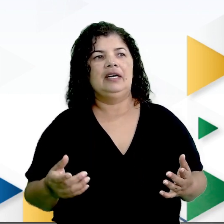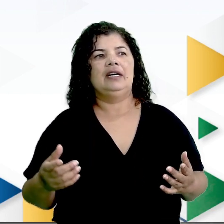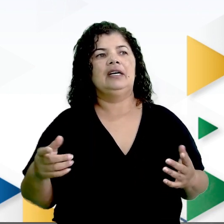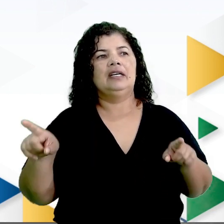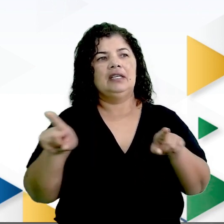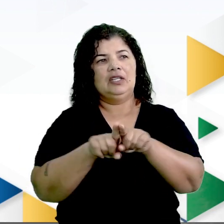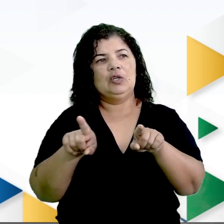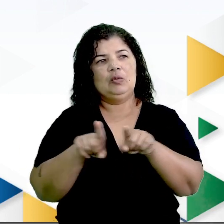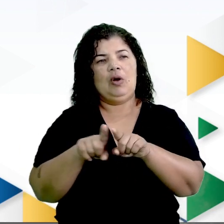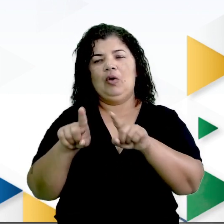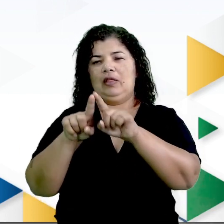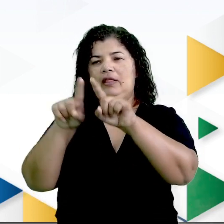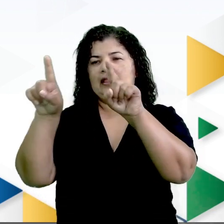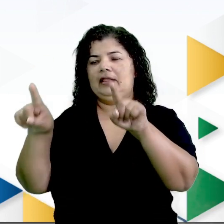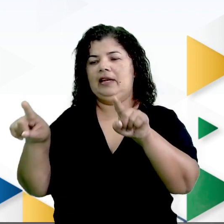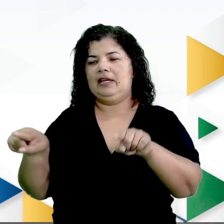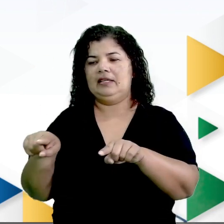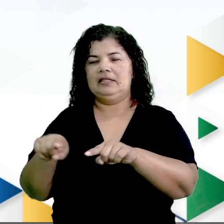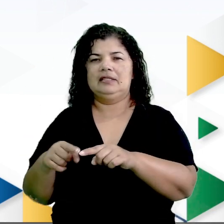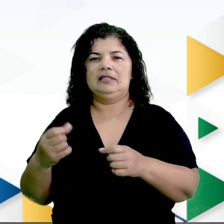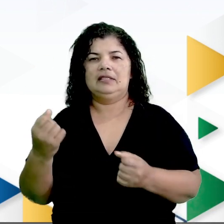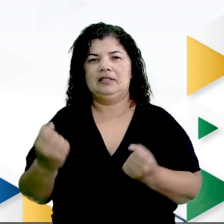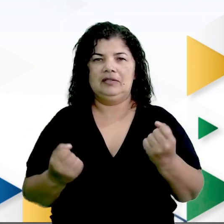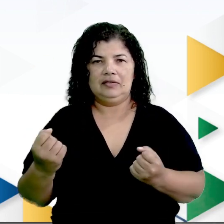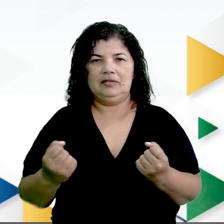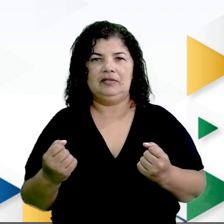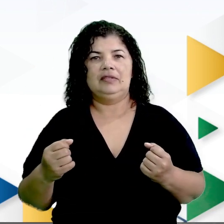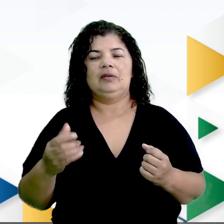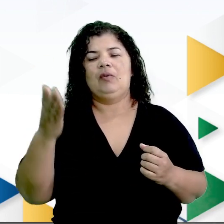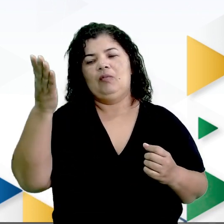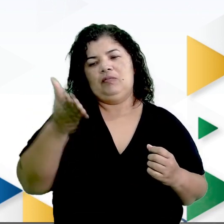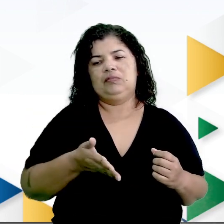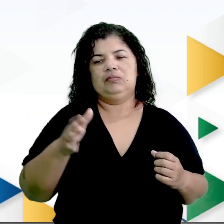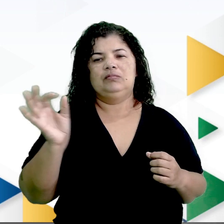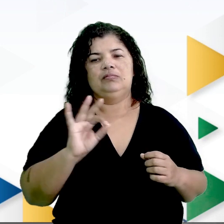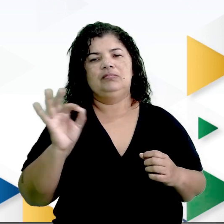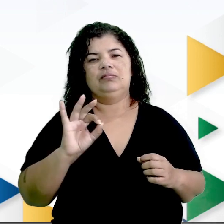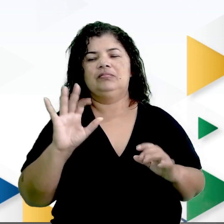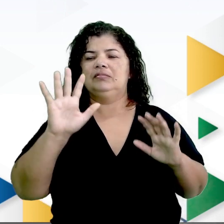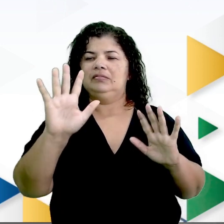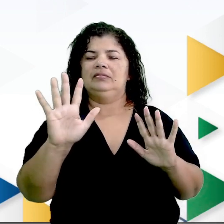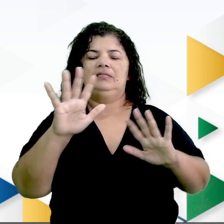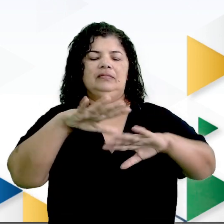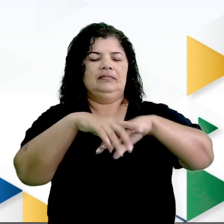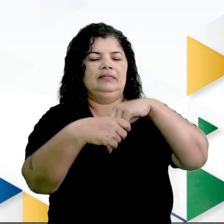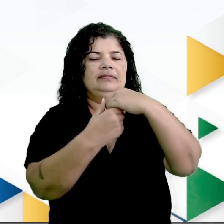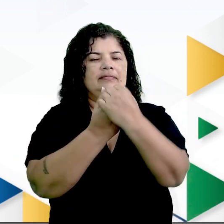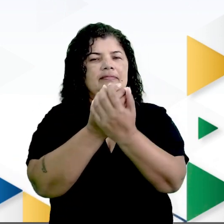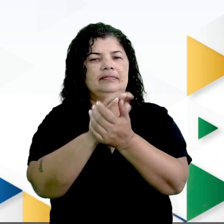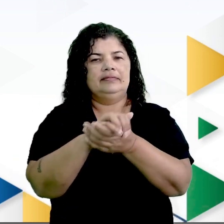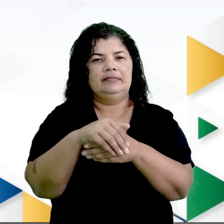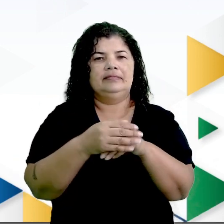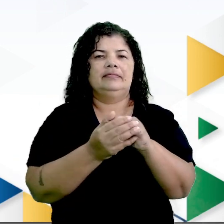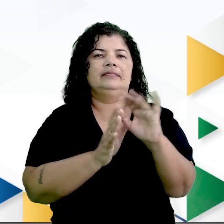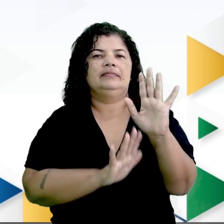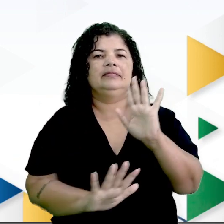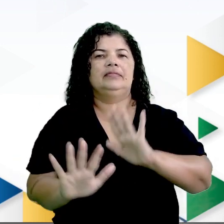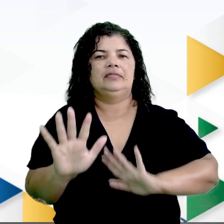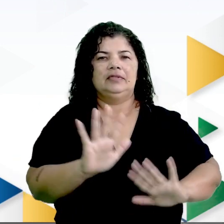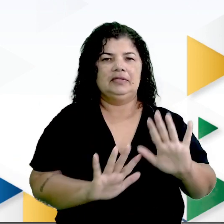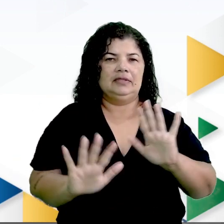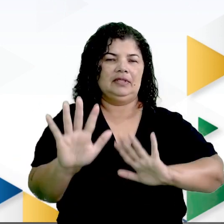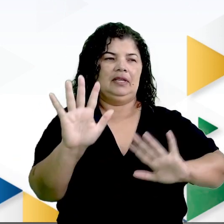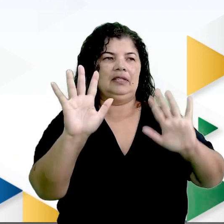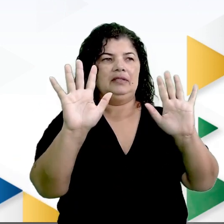trânsito e não está nada cortado. Justamente aí, lave as mãos. Cuidado com as mãos. Esse